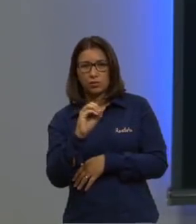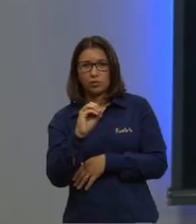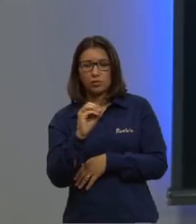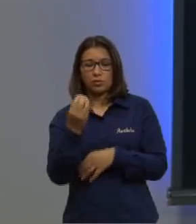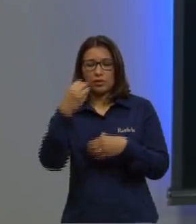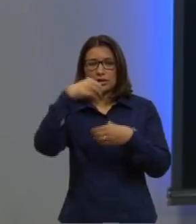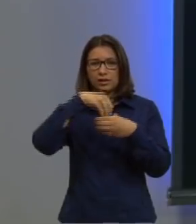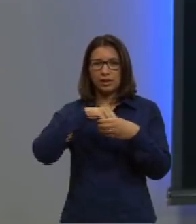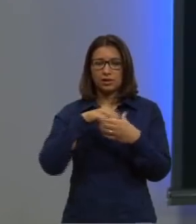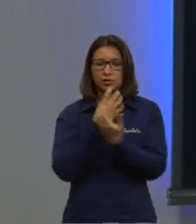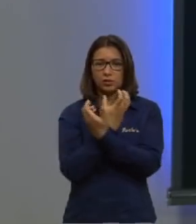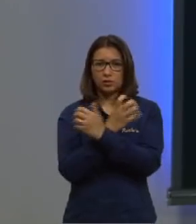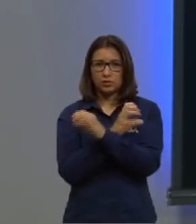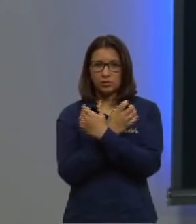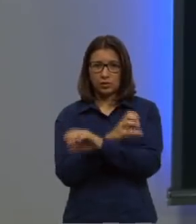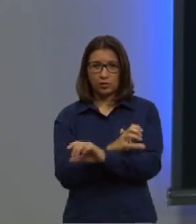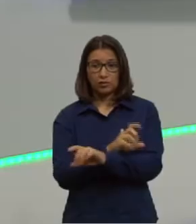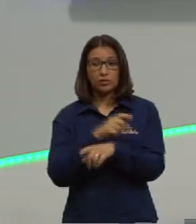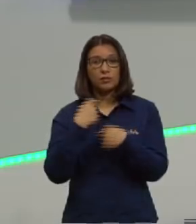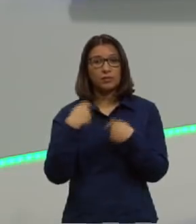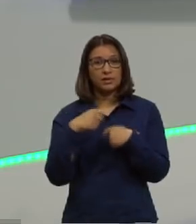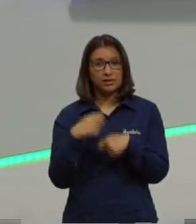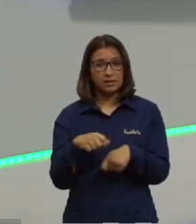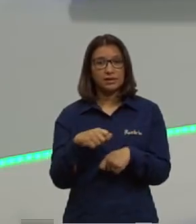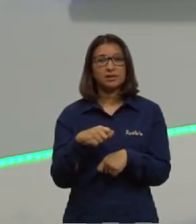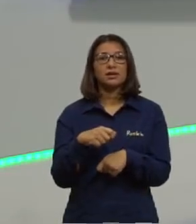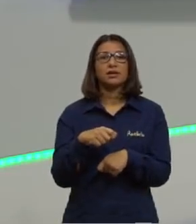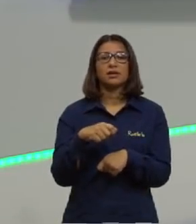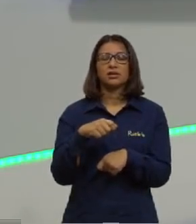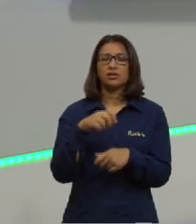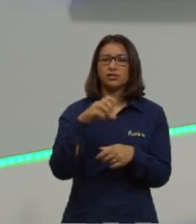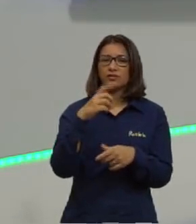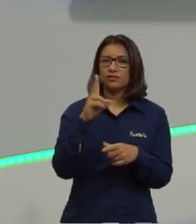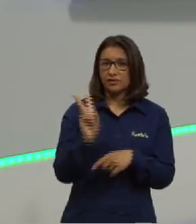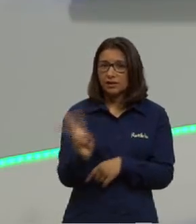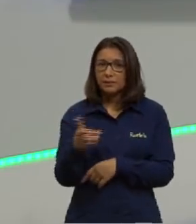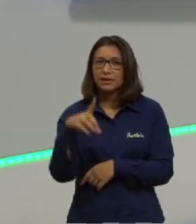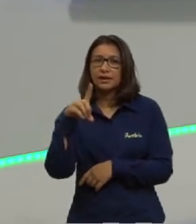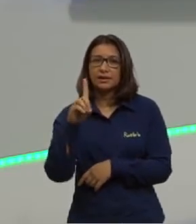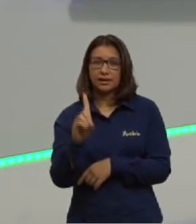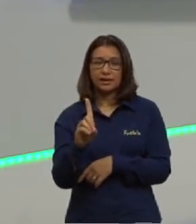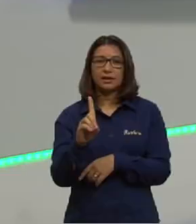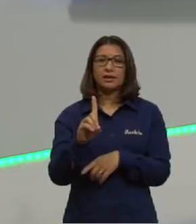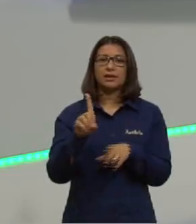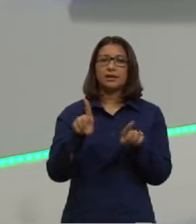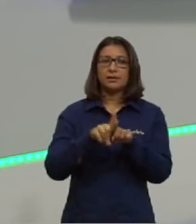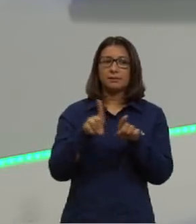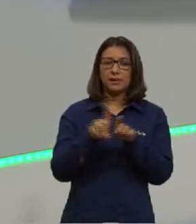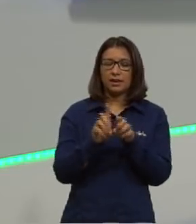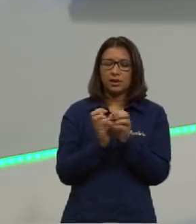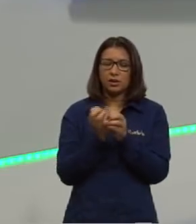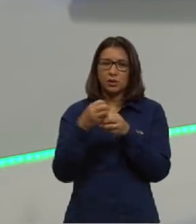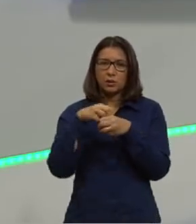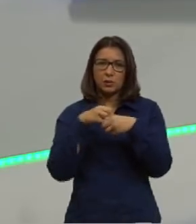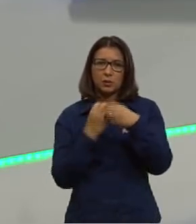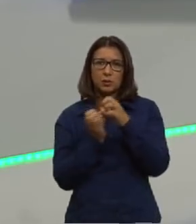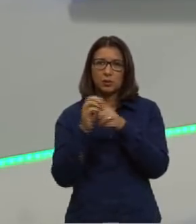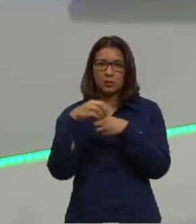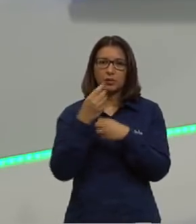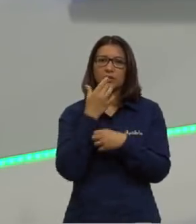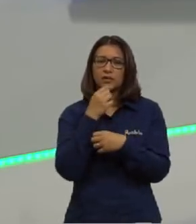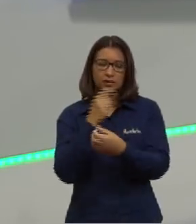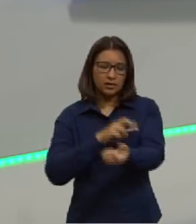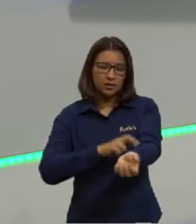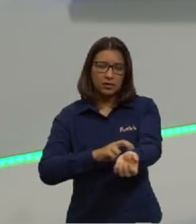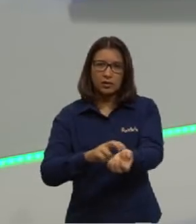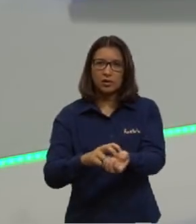carência de vitamina D, a gente vai ter problemas nos ossos. Problemas de coagulação, K, coagulação, não vai